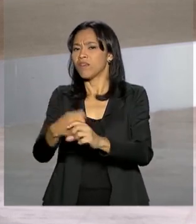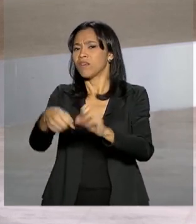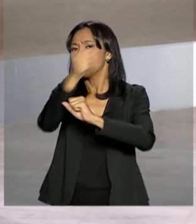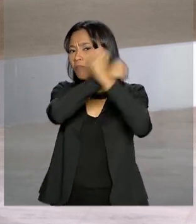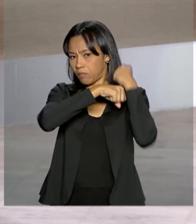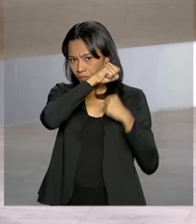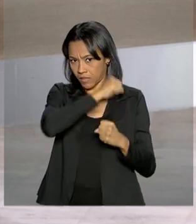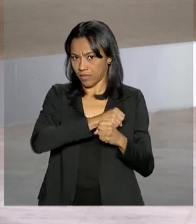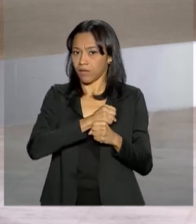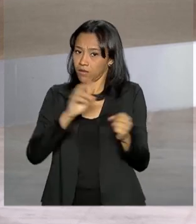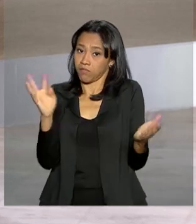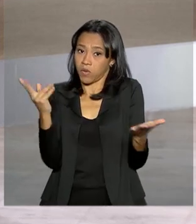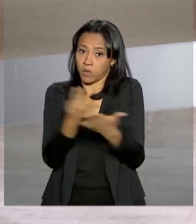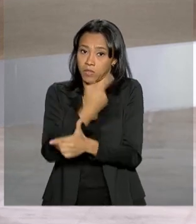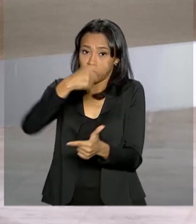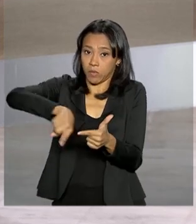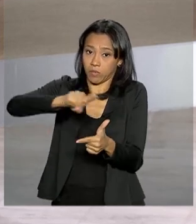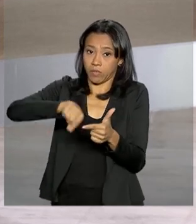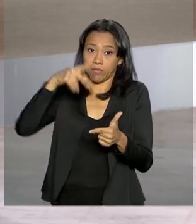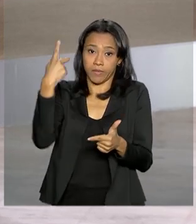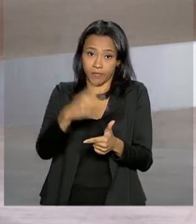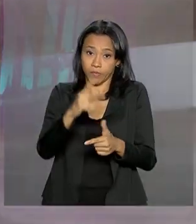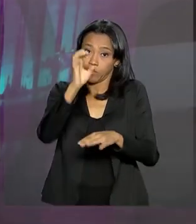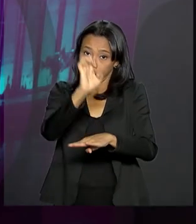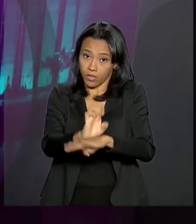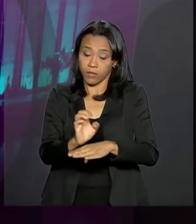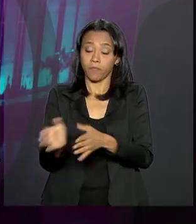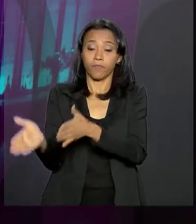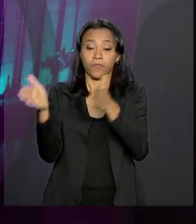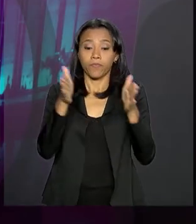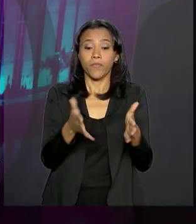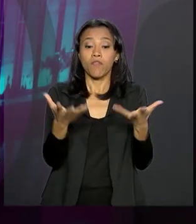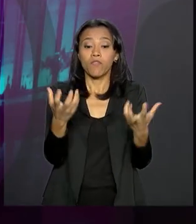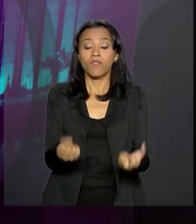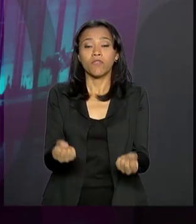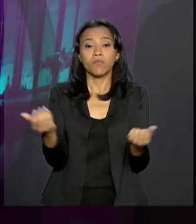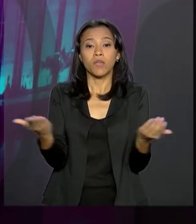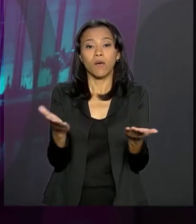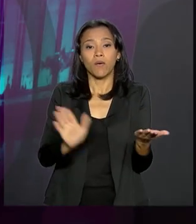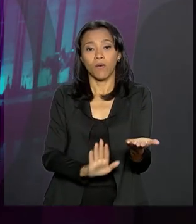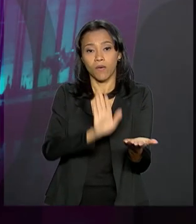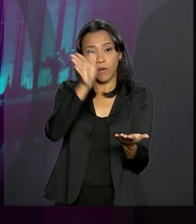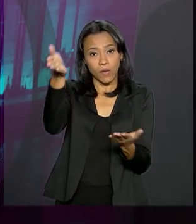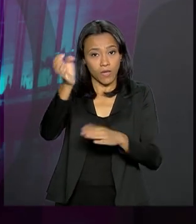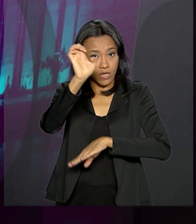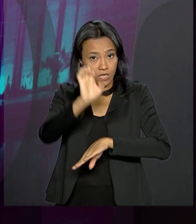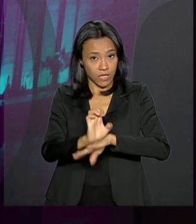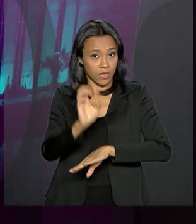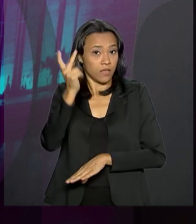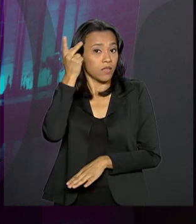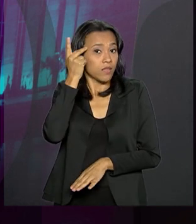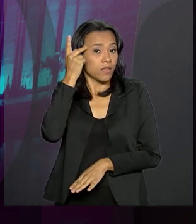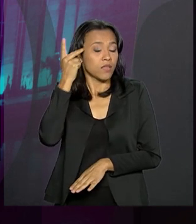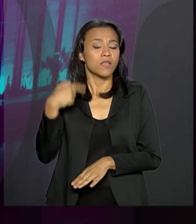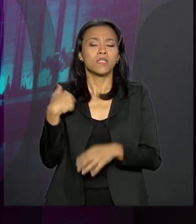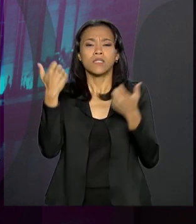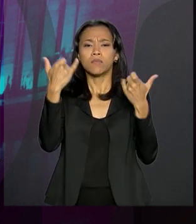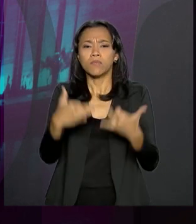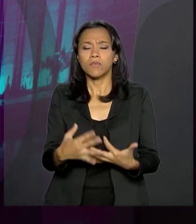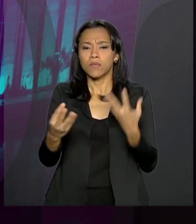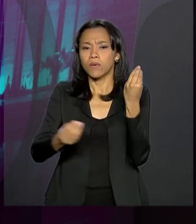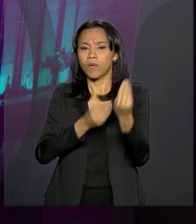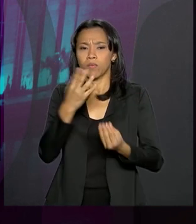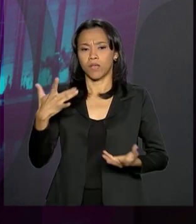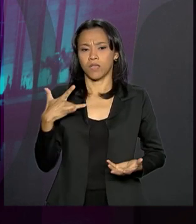penitenciário. Agora nós vamos direto a São Paulo, onde está o repórter Ricardo Ferraz, com informações sobre a saúde do presidente